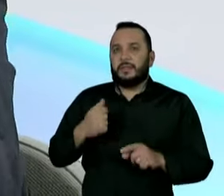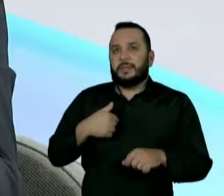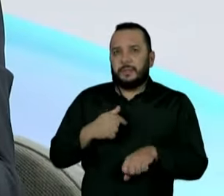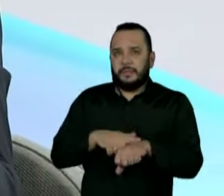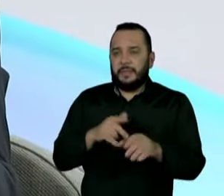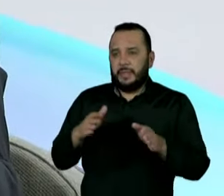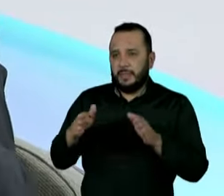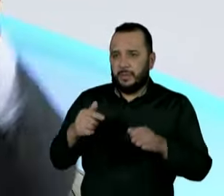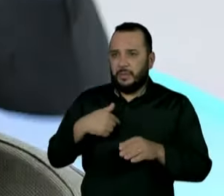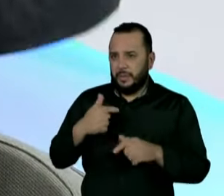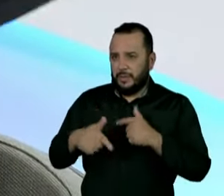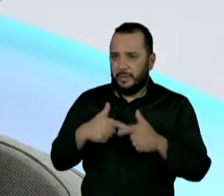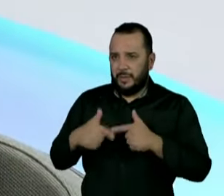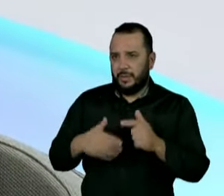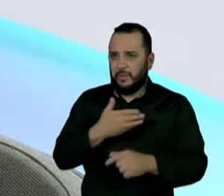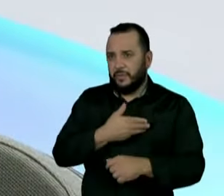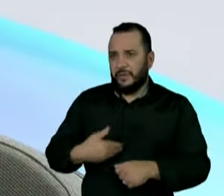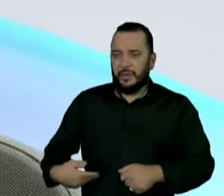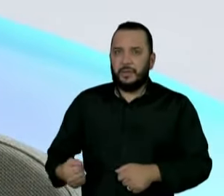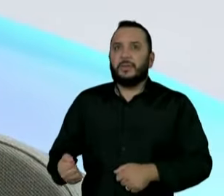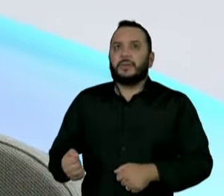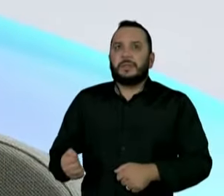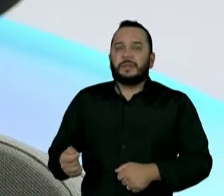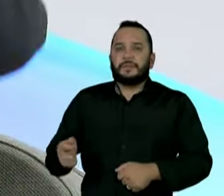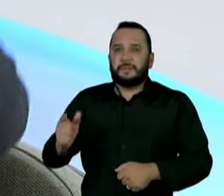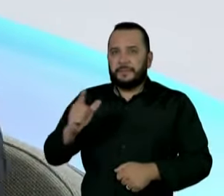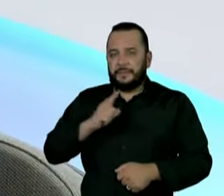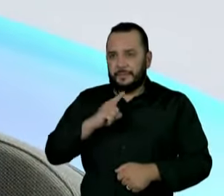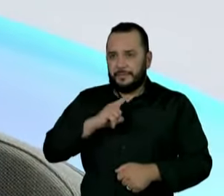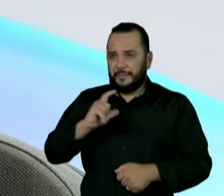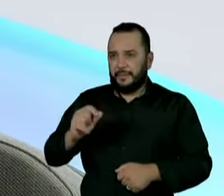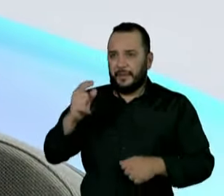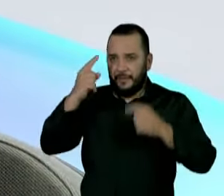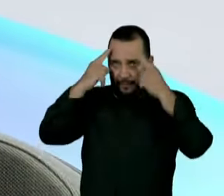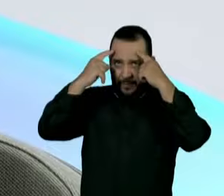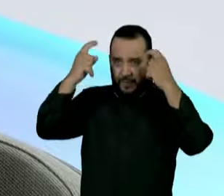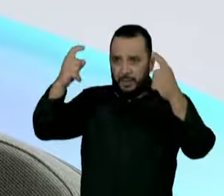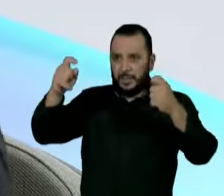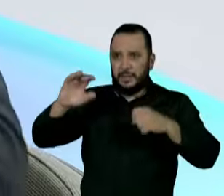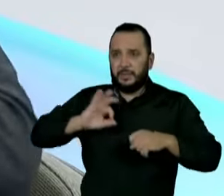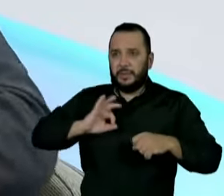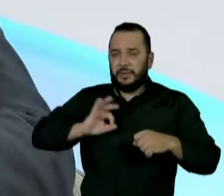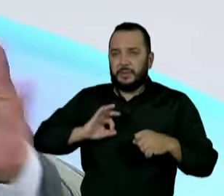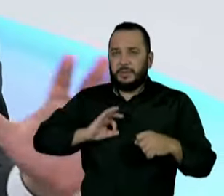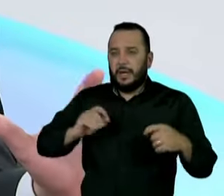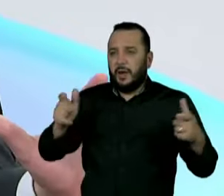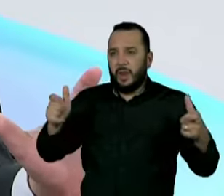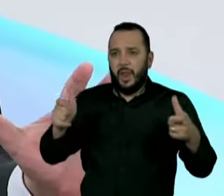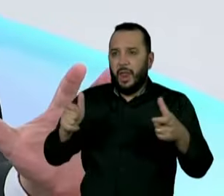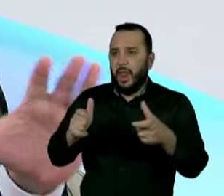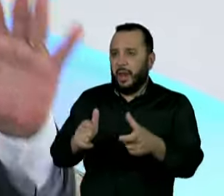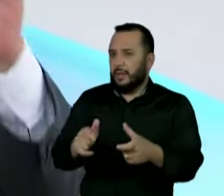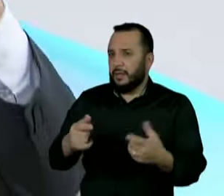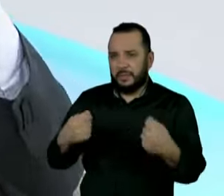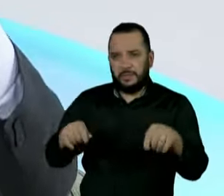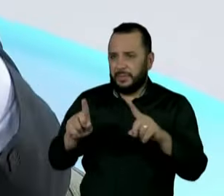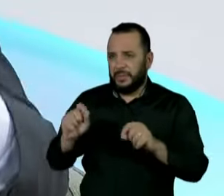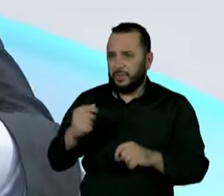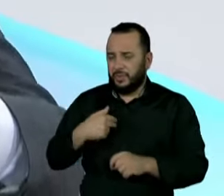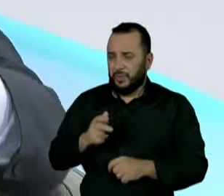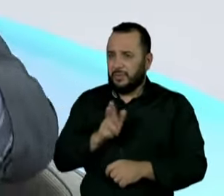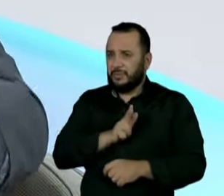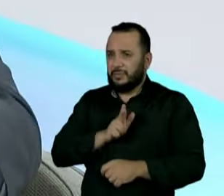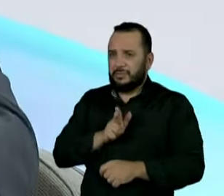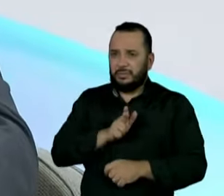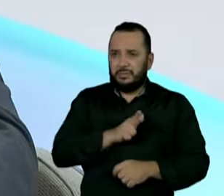Nesse período que eu fui governador, despencou o índice de violência policial e não precisou de câmara para ninguém. É